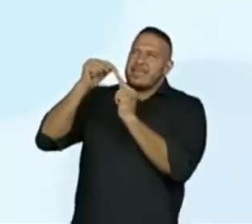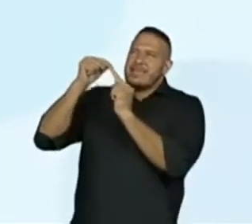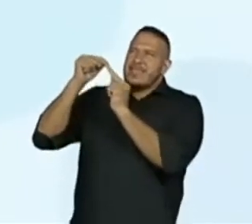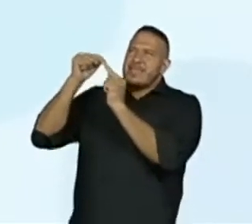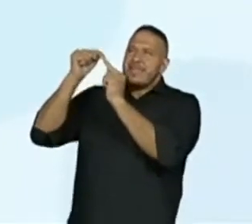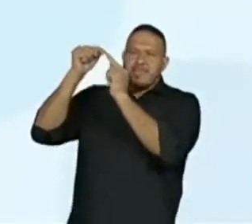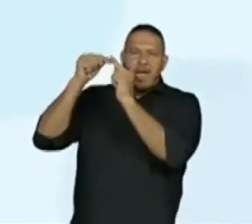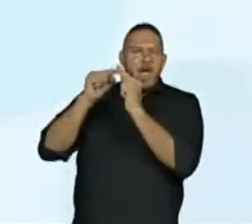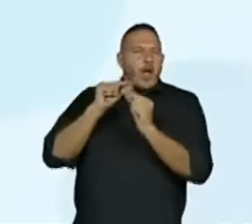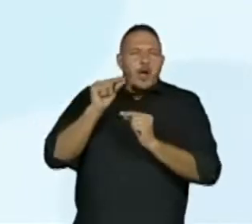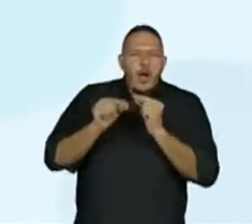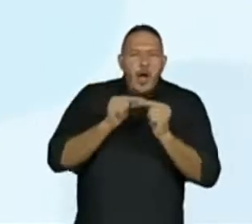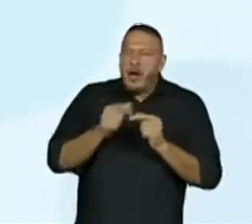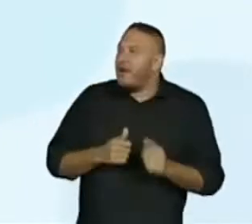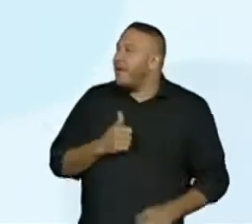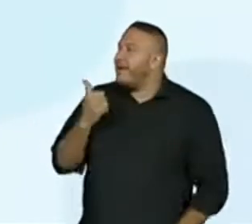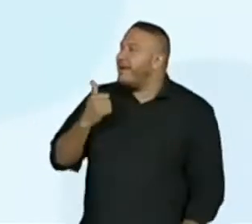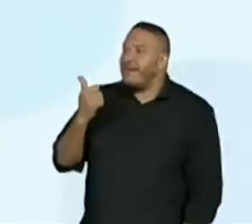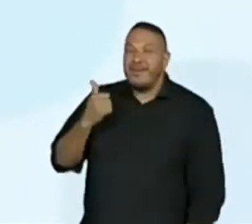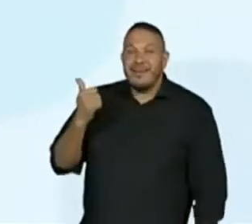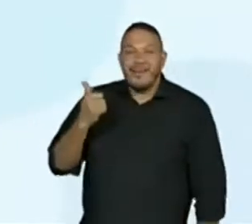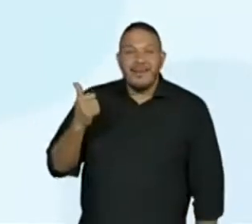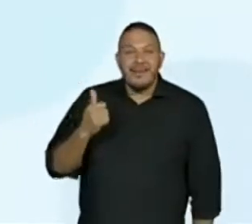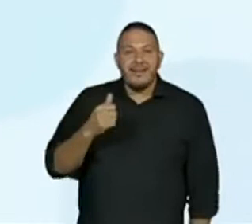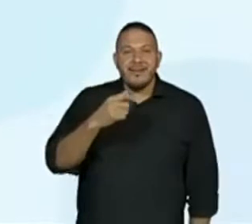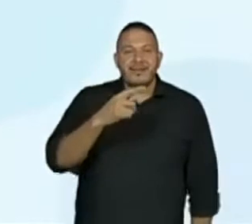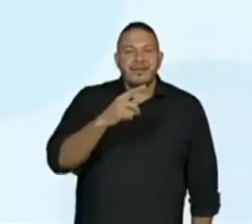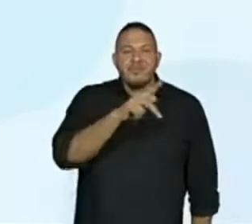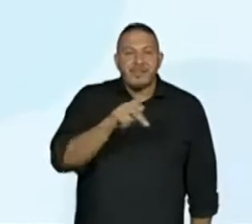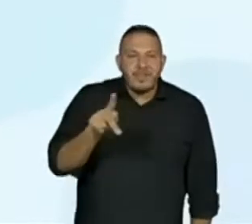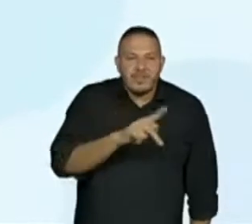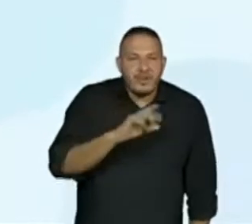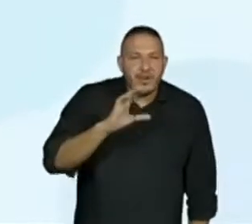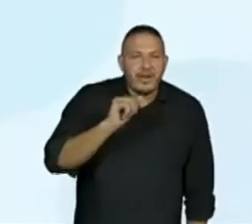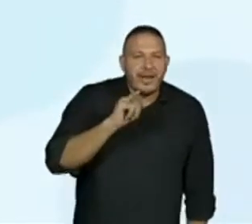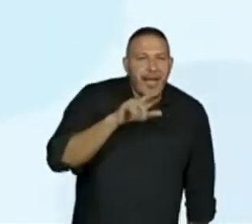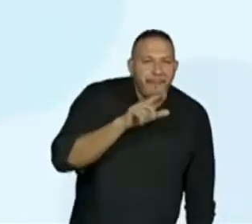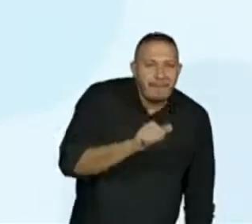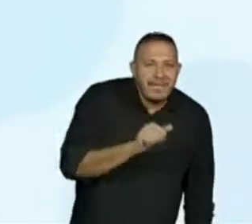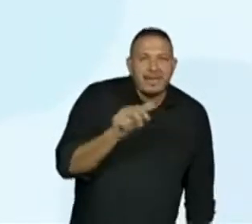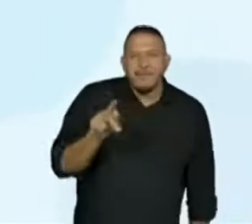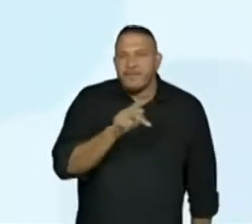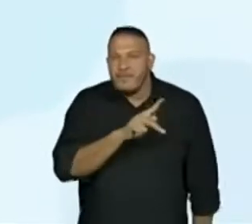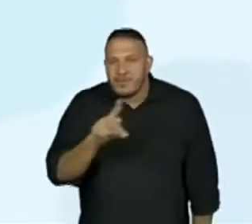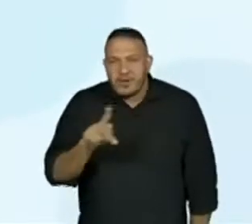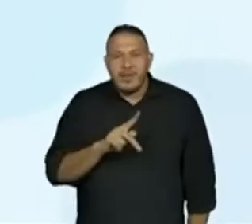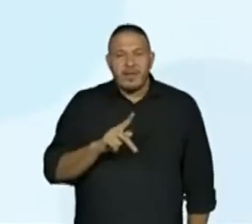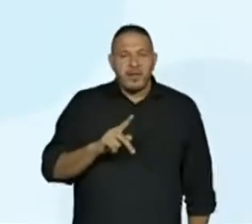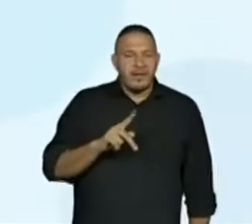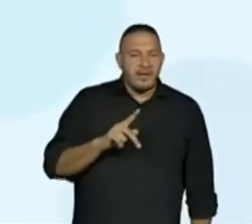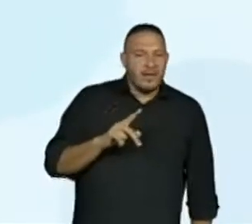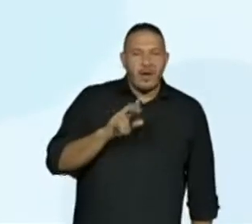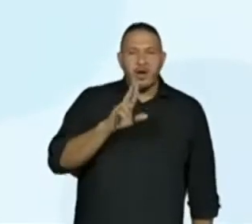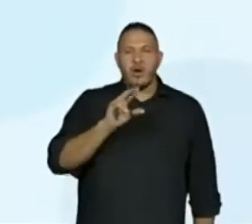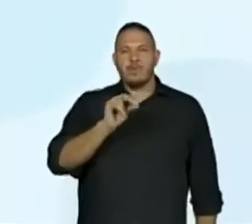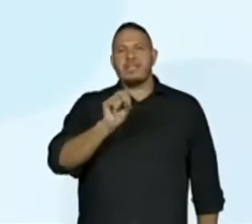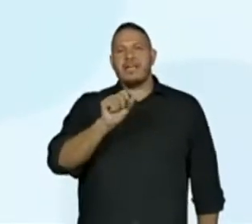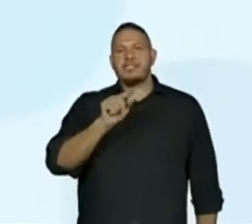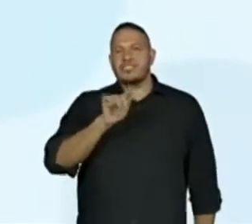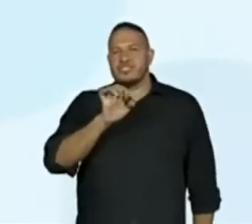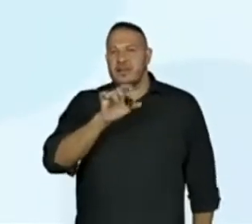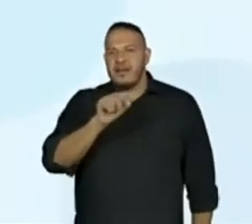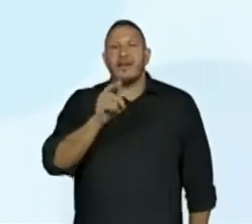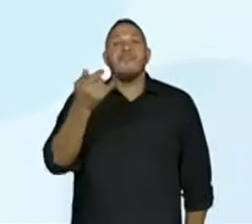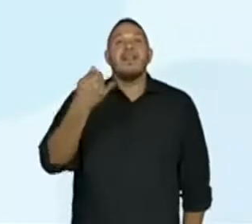qual constelação é essa? para o Camila para o Rosângela disseram que é a constelação da Ema e então essa